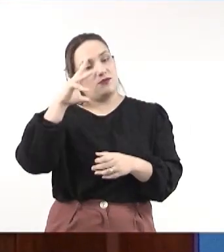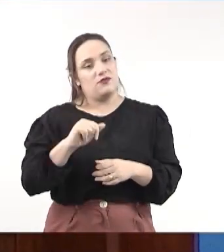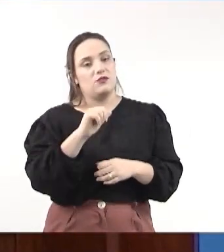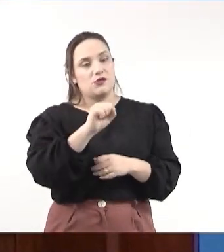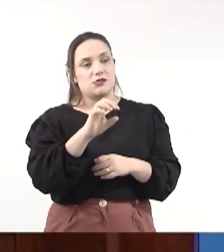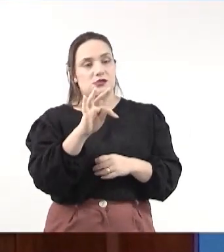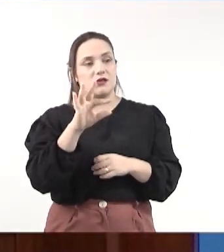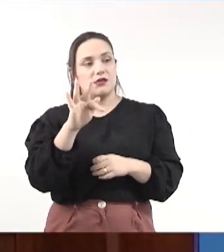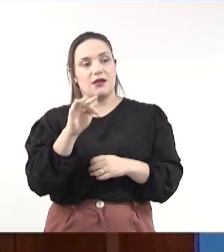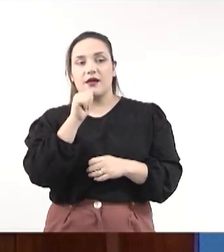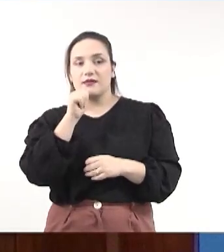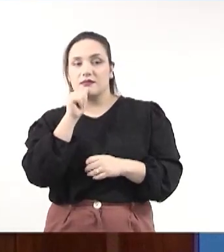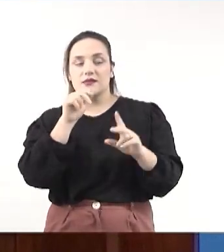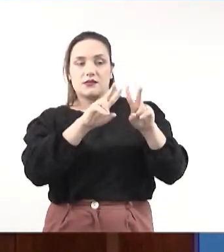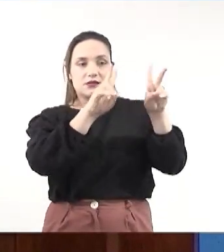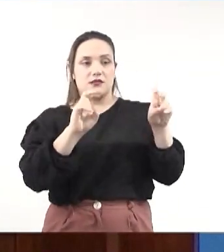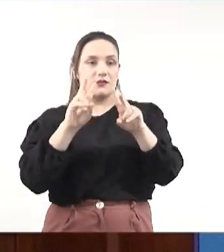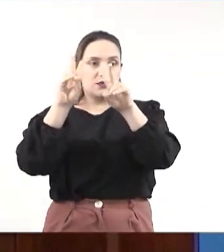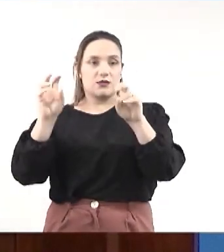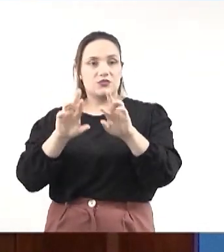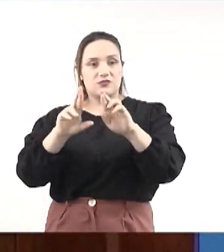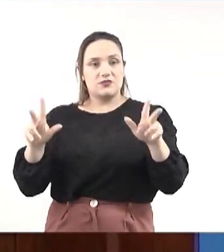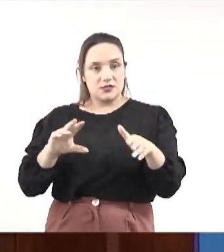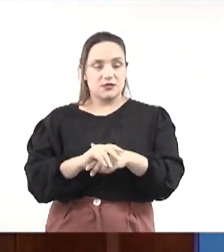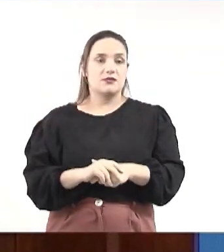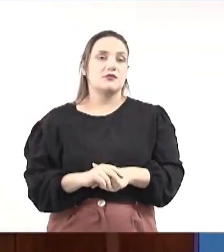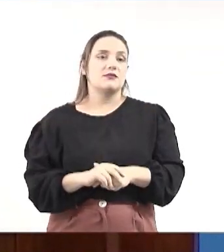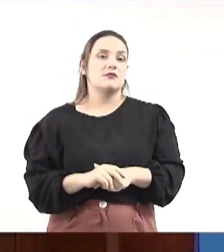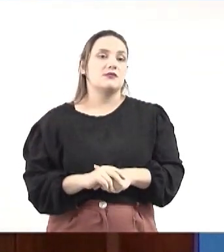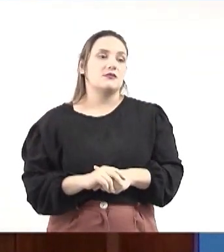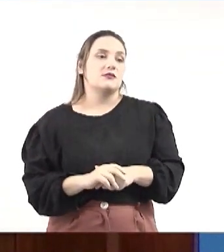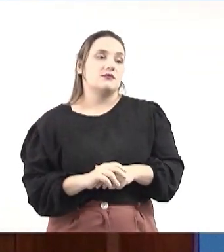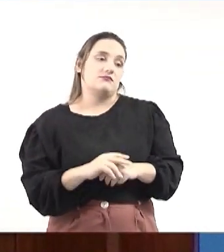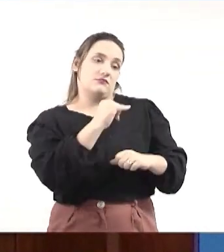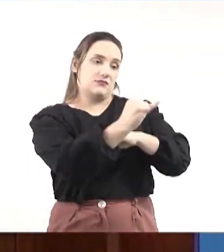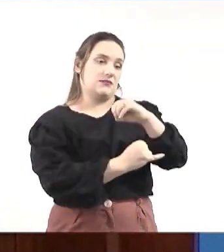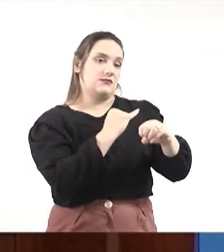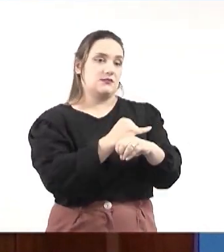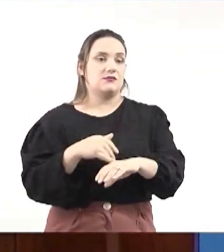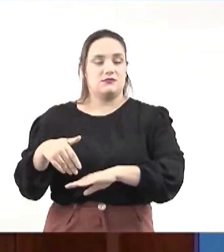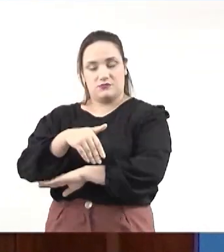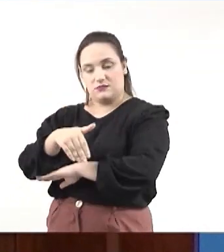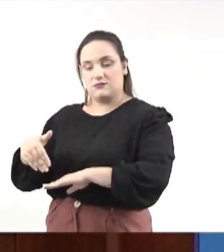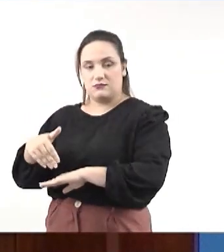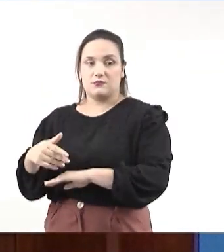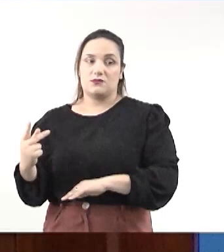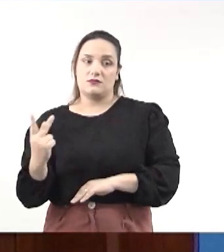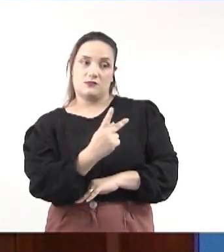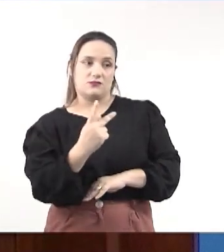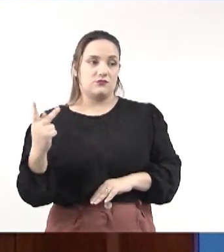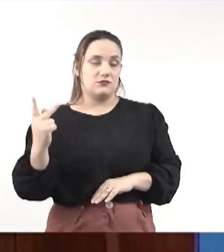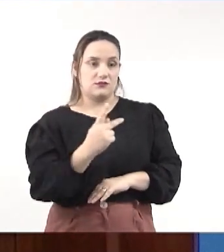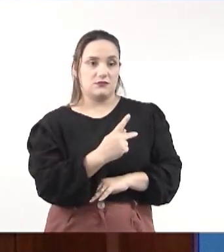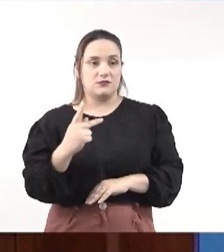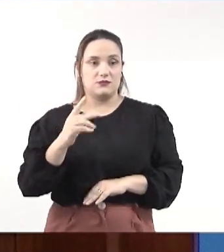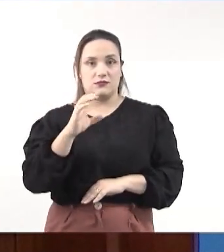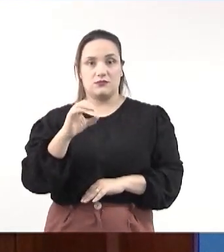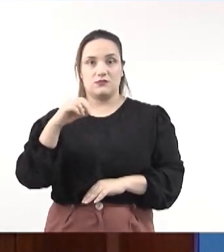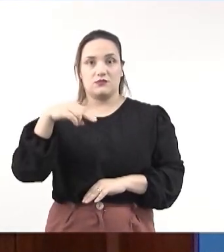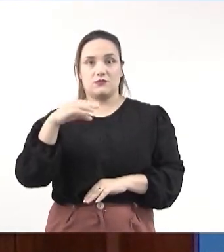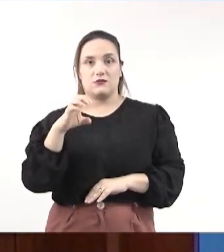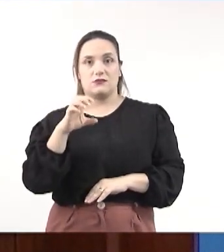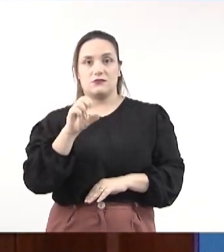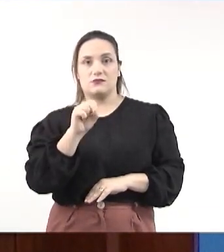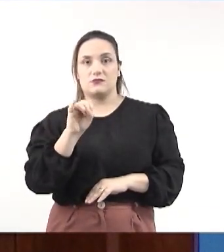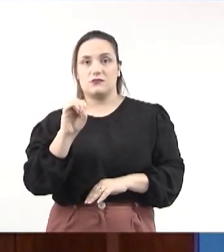embora de temas divergentes, internet e rodovia, os dois são concessionários. Então,